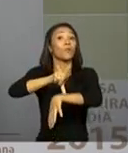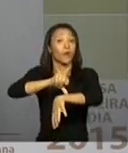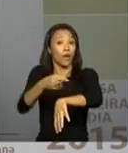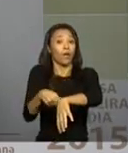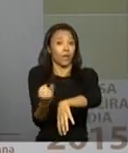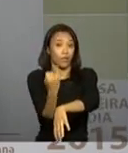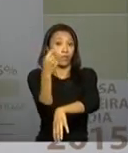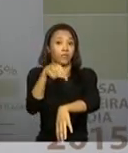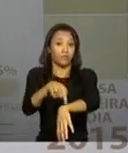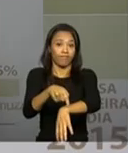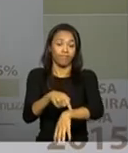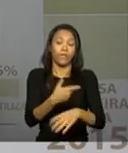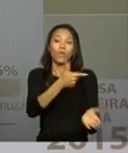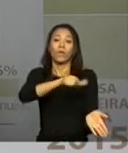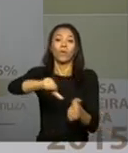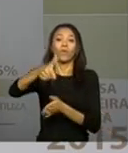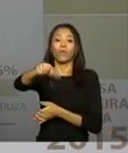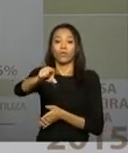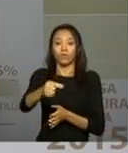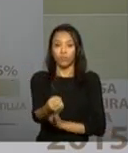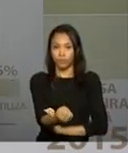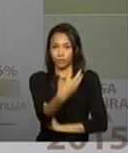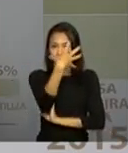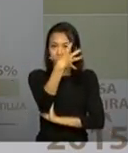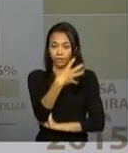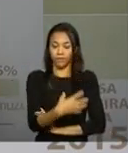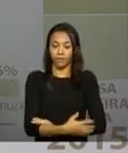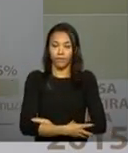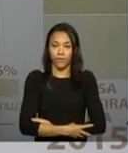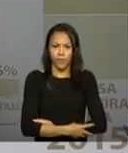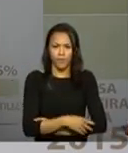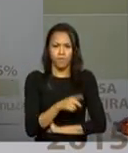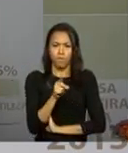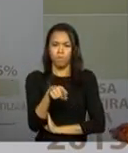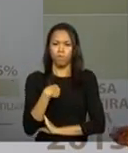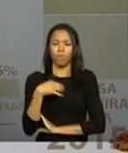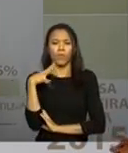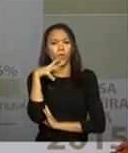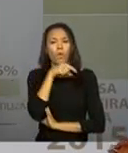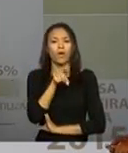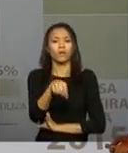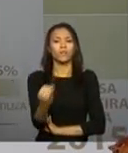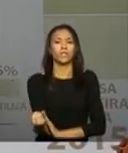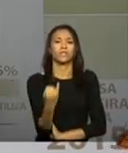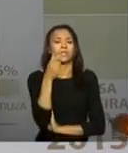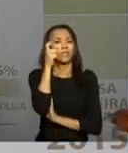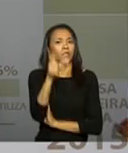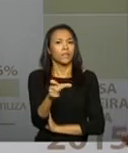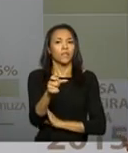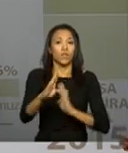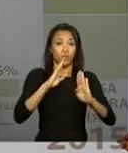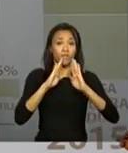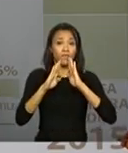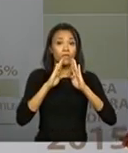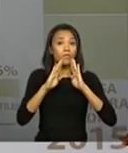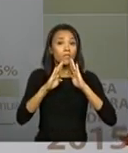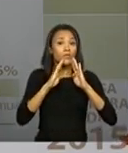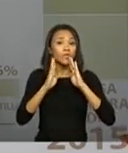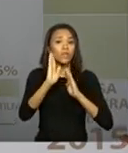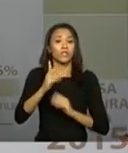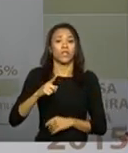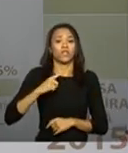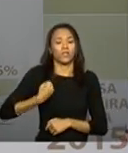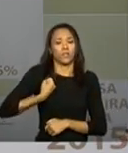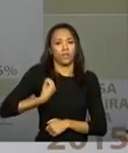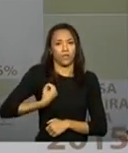Vamos para a próxima. E aqui eu acho das coisas mais interessantes aqui. Bem, o Facebook, ele já tinha esse número